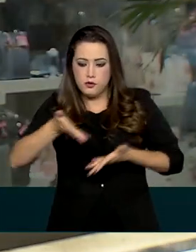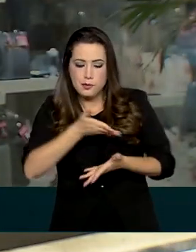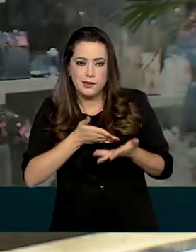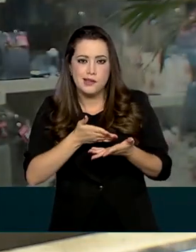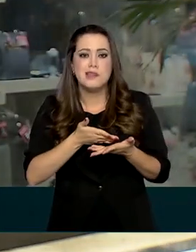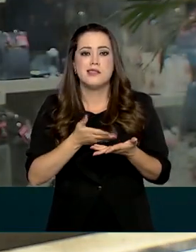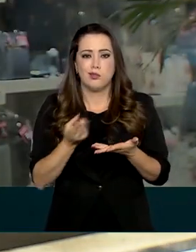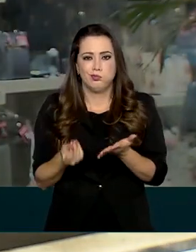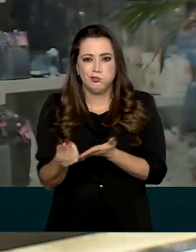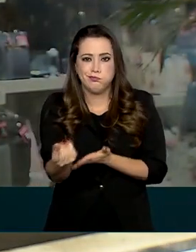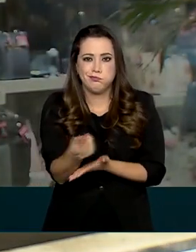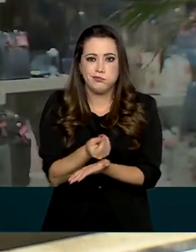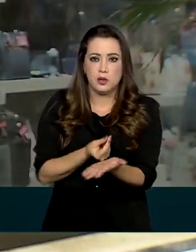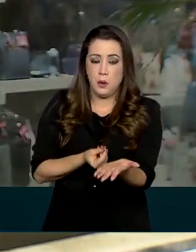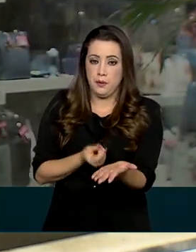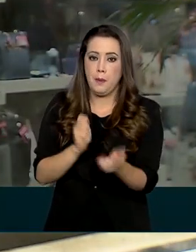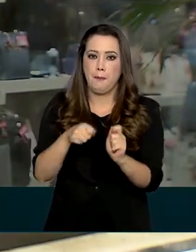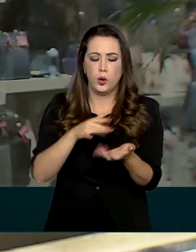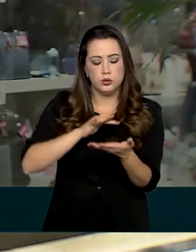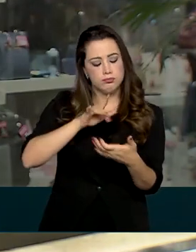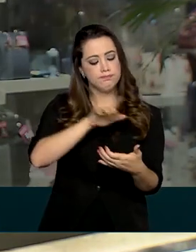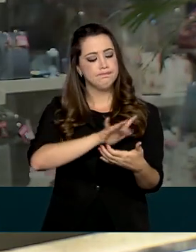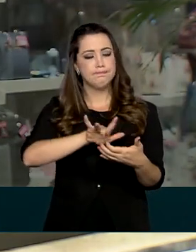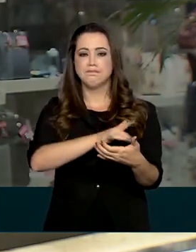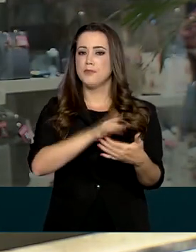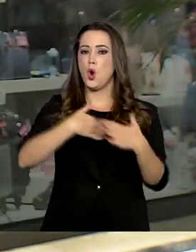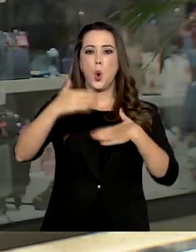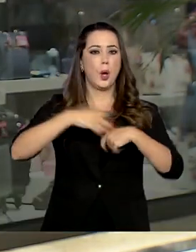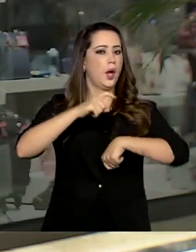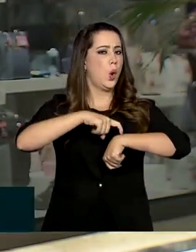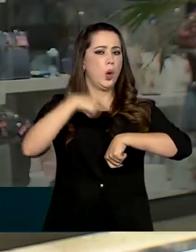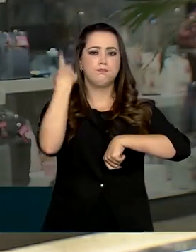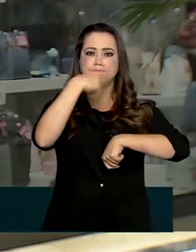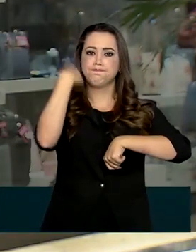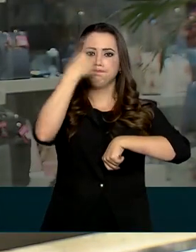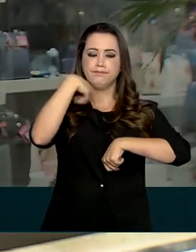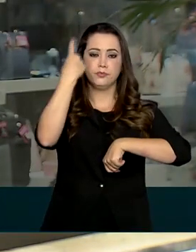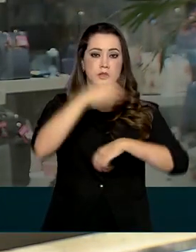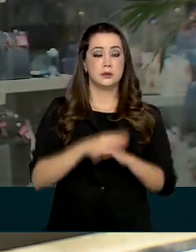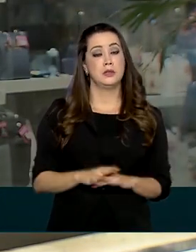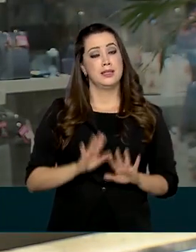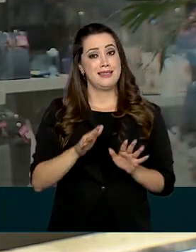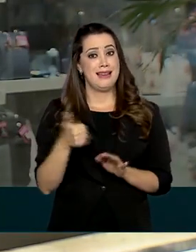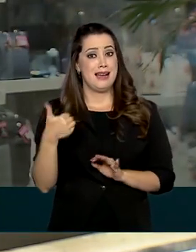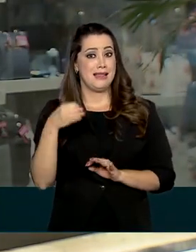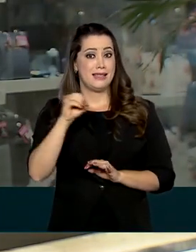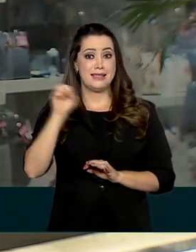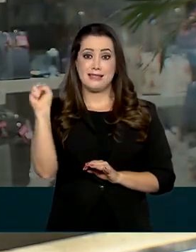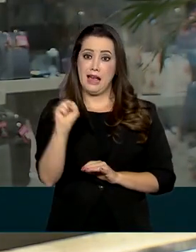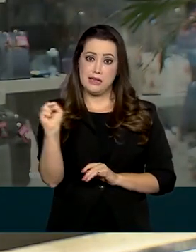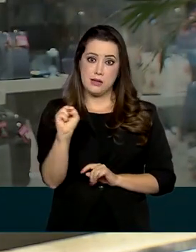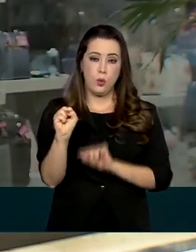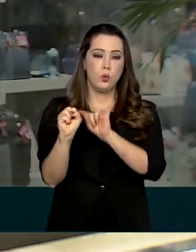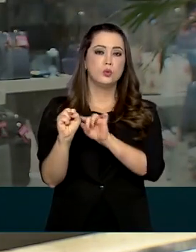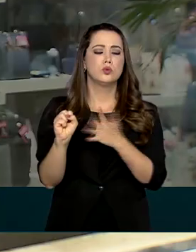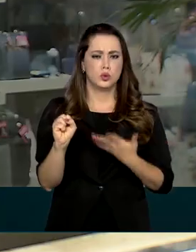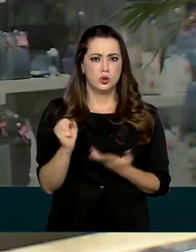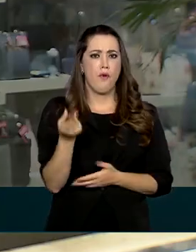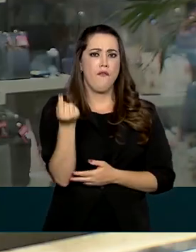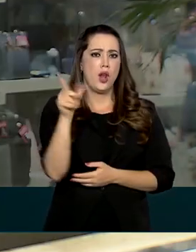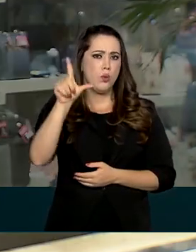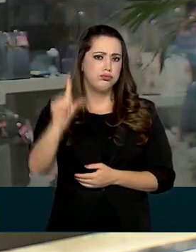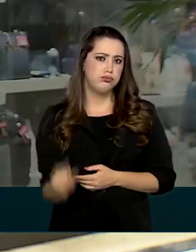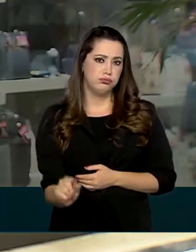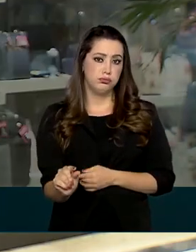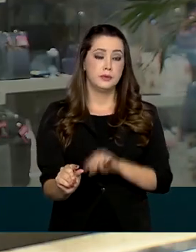financeiras podem ser feitas pelo celular a qualquer hora do dia. Devem durar no máximo 10 segundos e com um custo bem